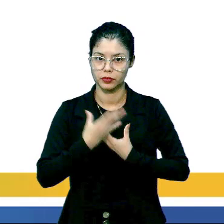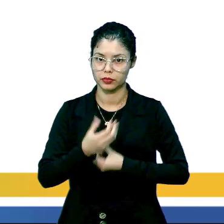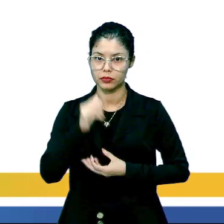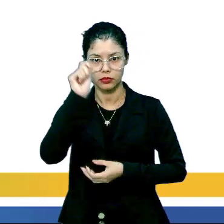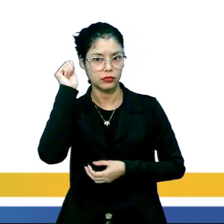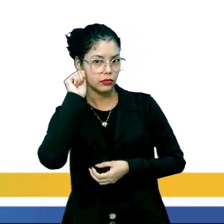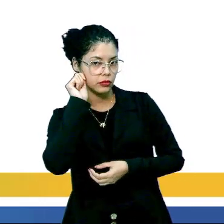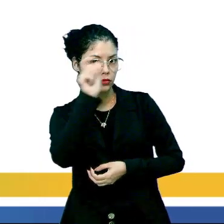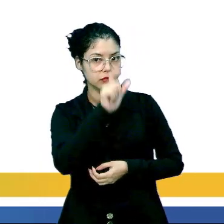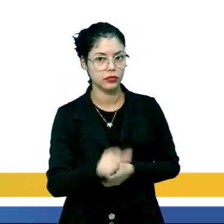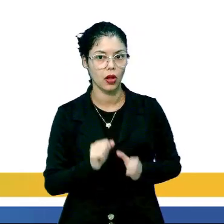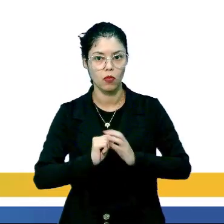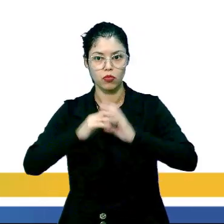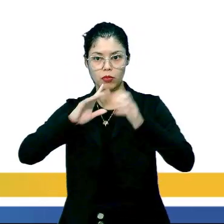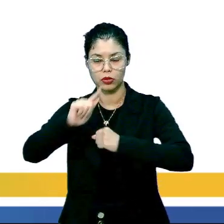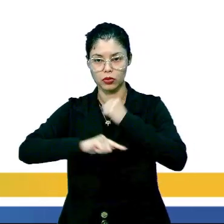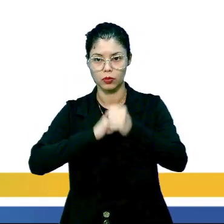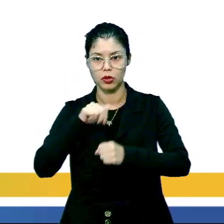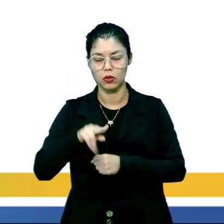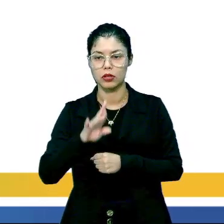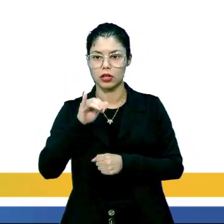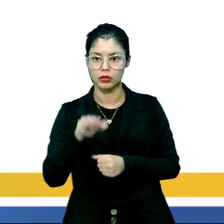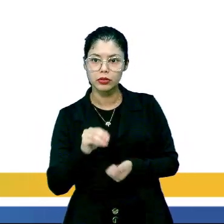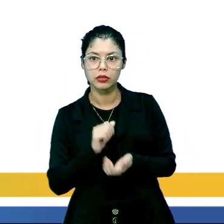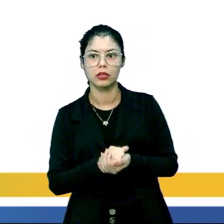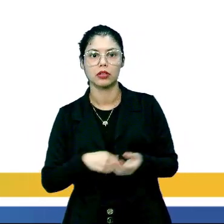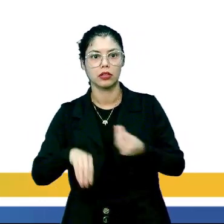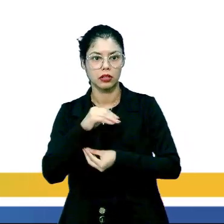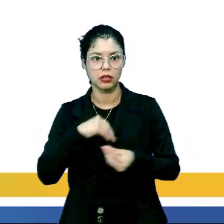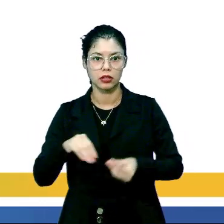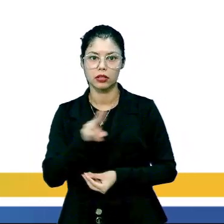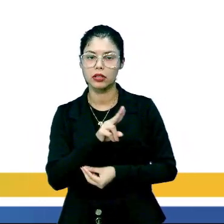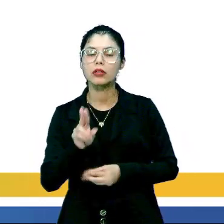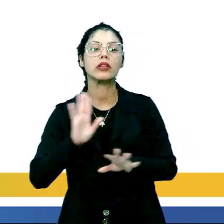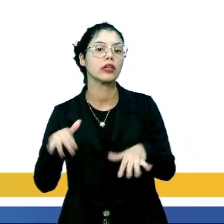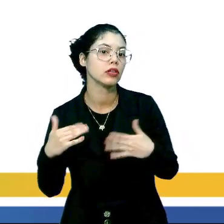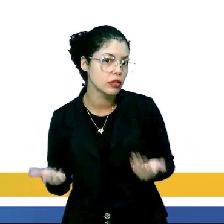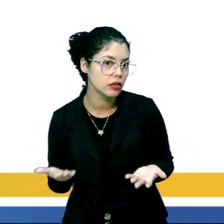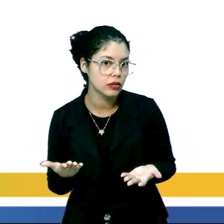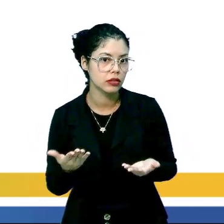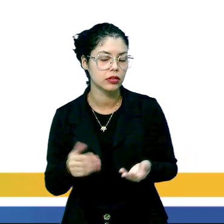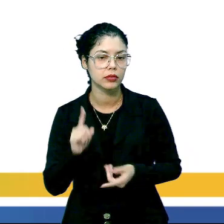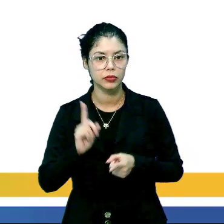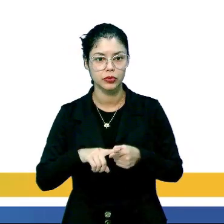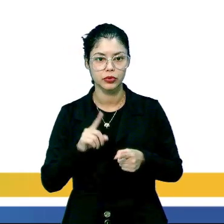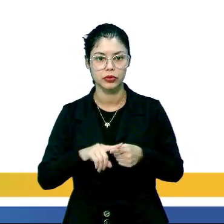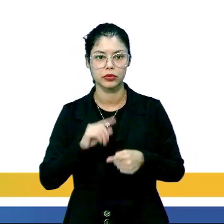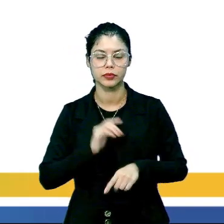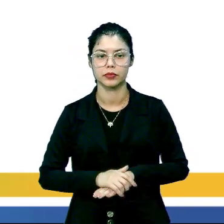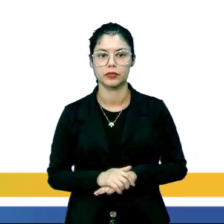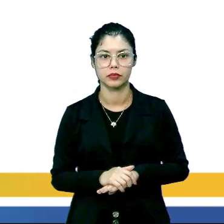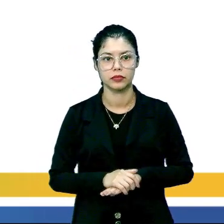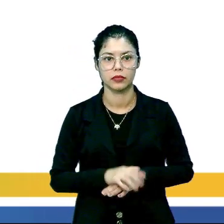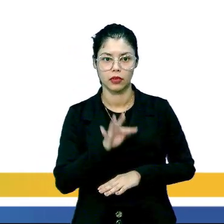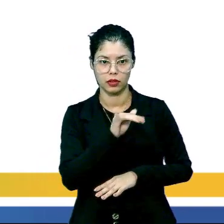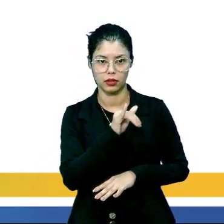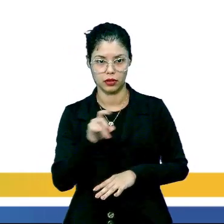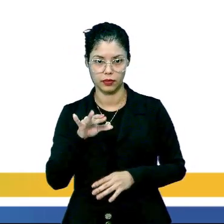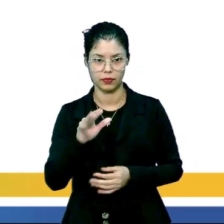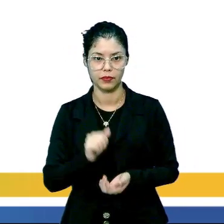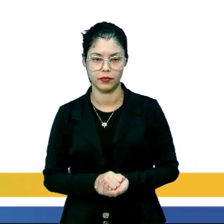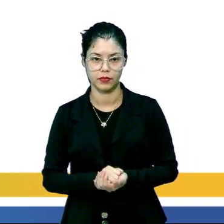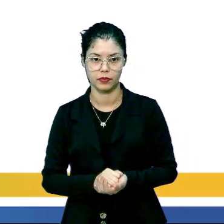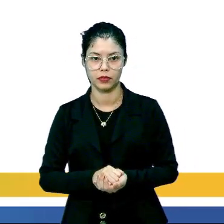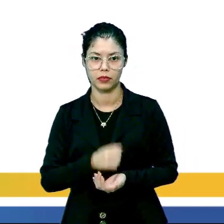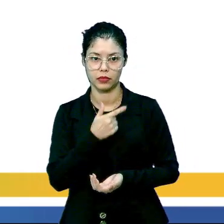poema, o autor refere-se à bomba atômica de urânio. Essa reação é dita em cadeia por quê? Letra A. A fissão